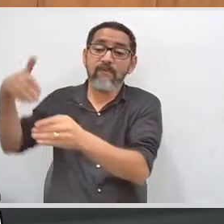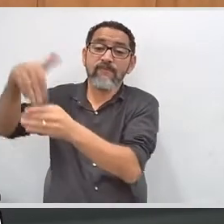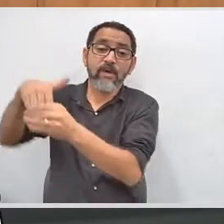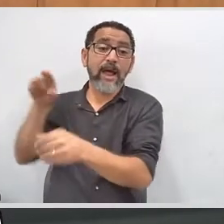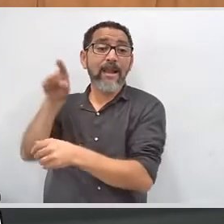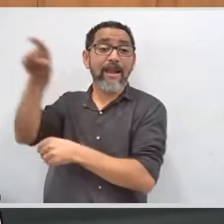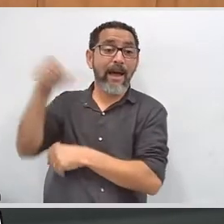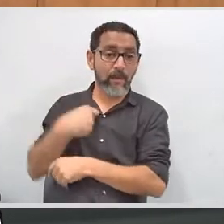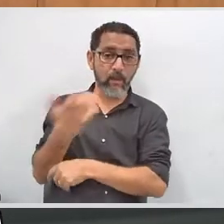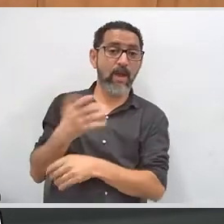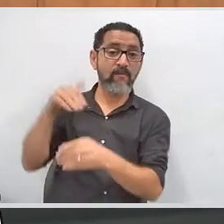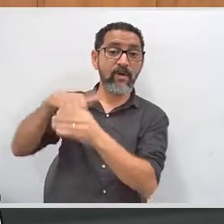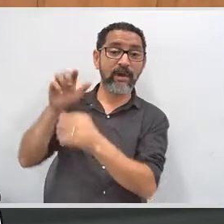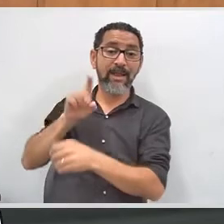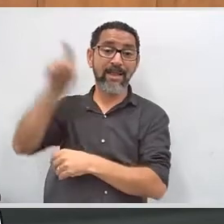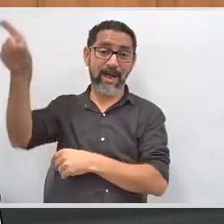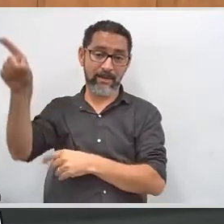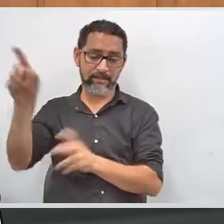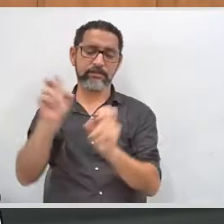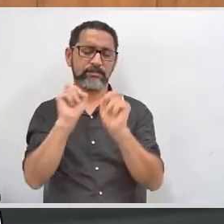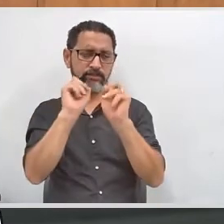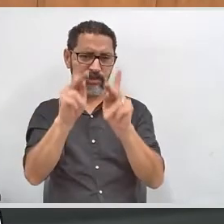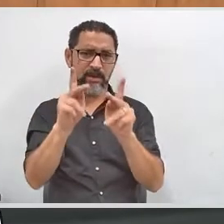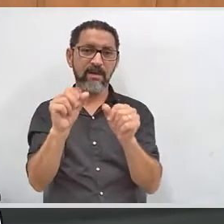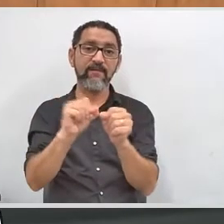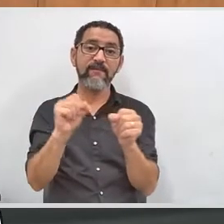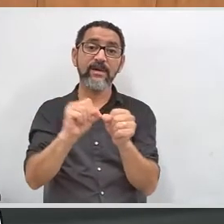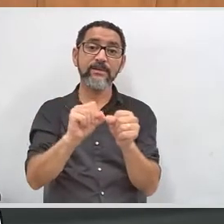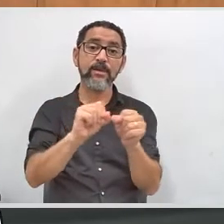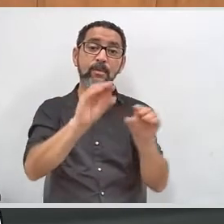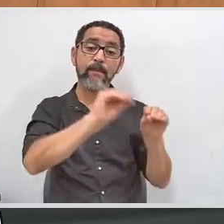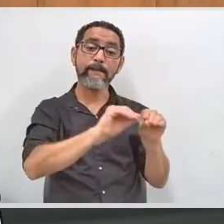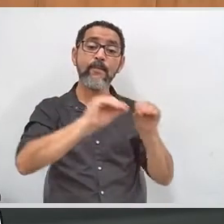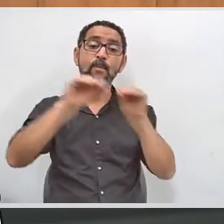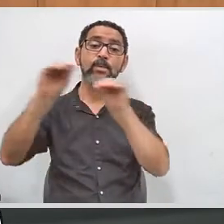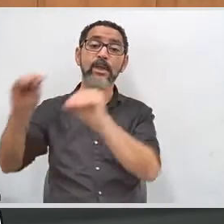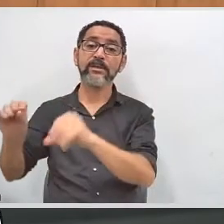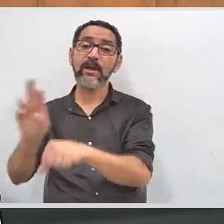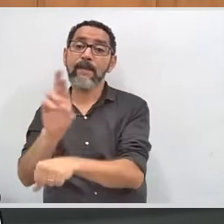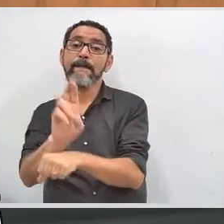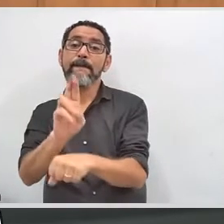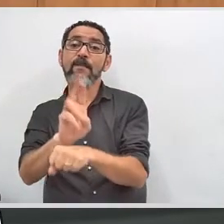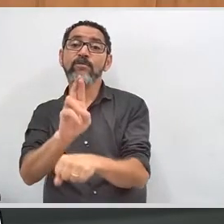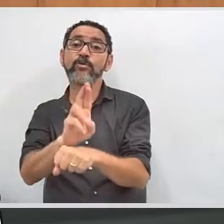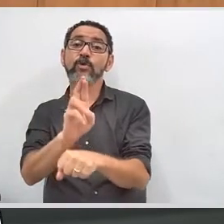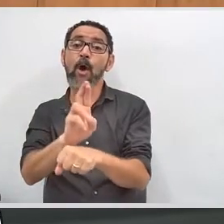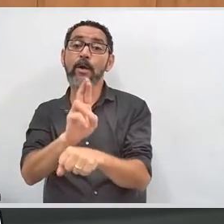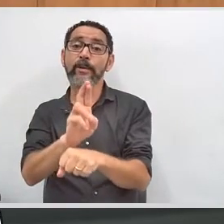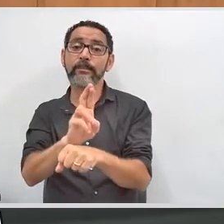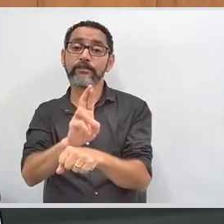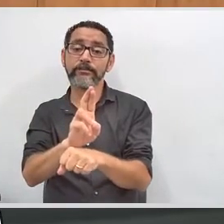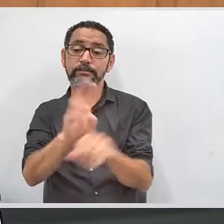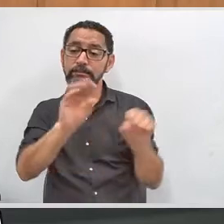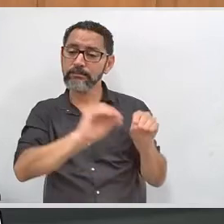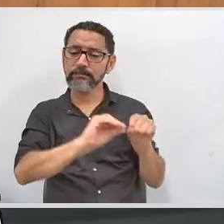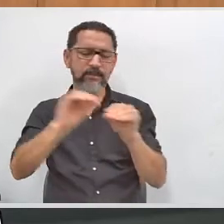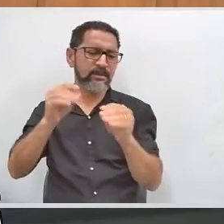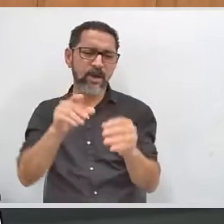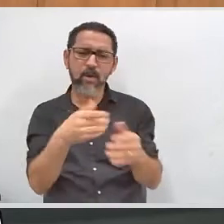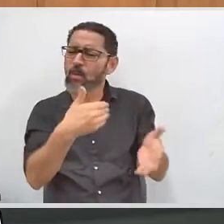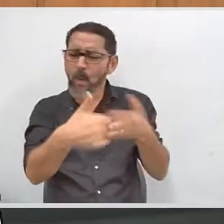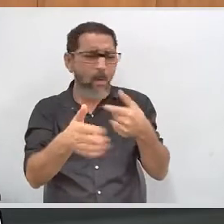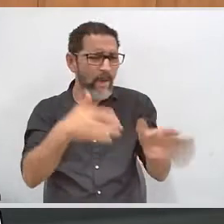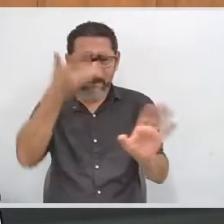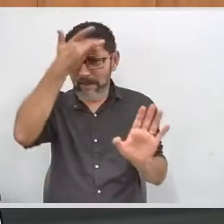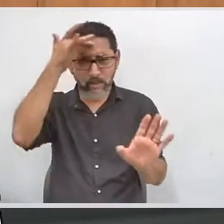poste de caudas no dia da eleição. Ok, ele fará uma transferência provisória e lá em poste de caudas, isso é oferecido a